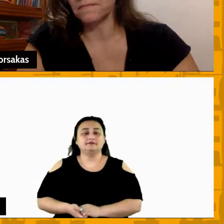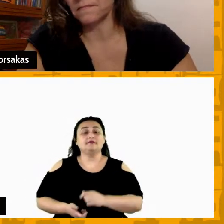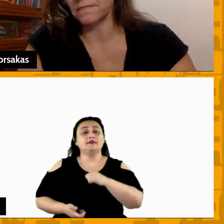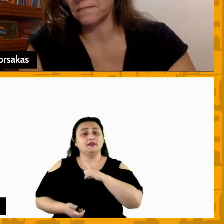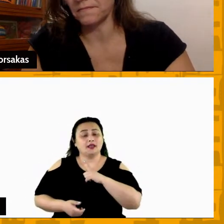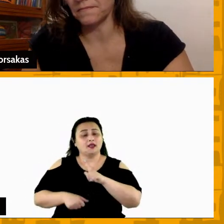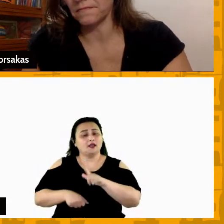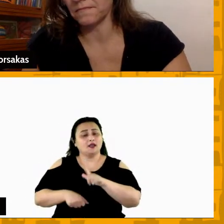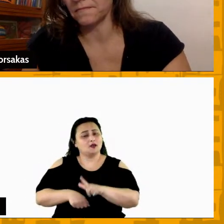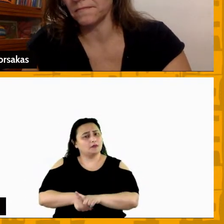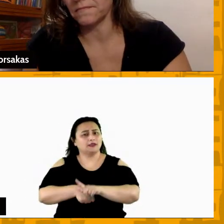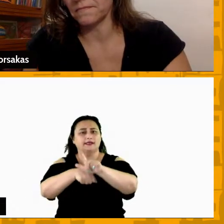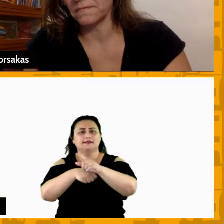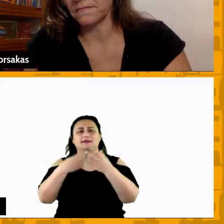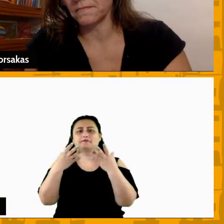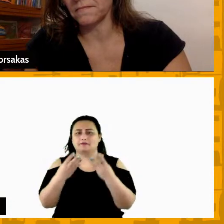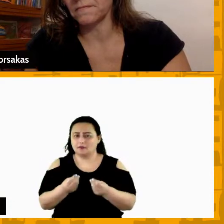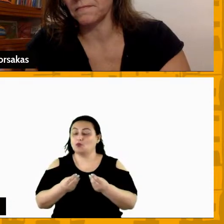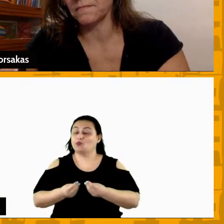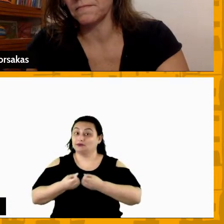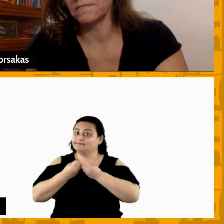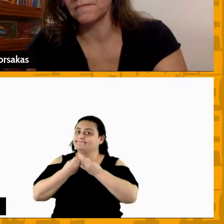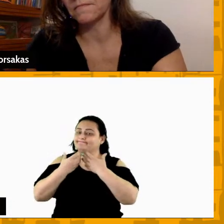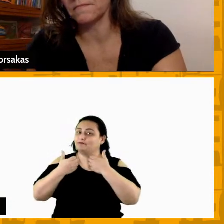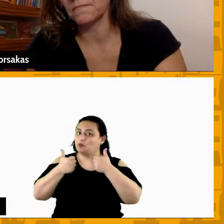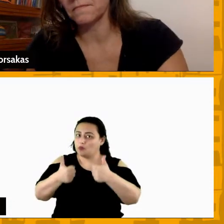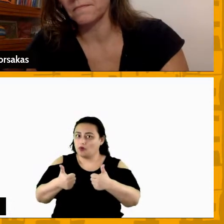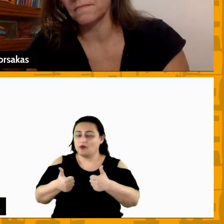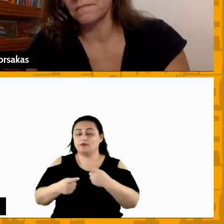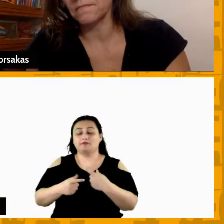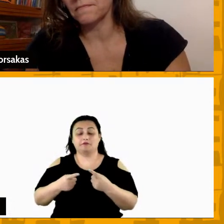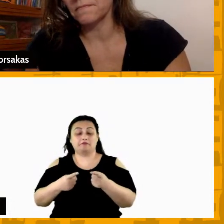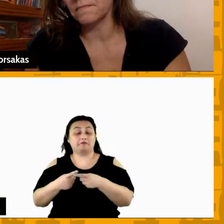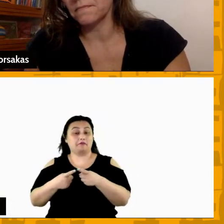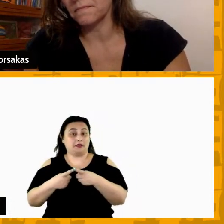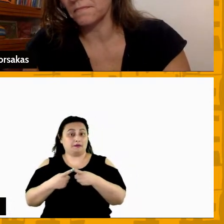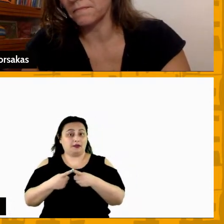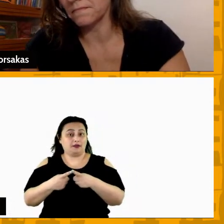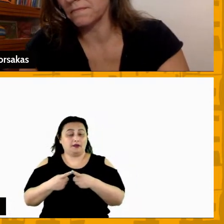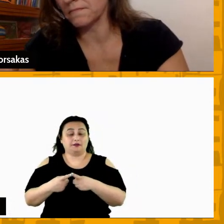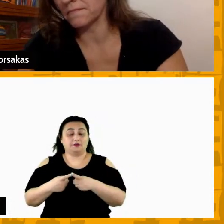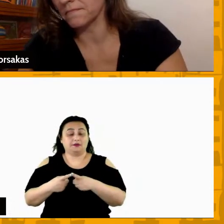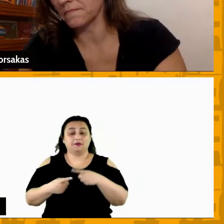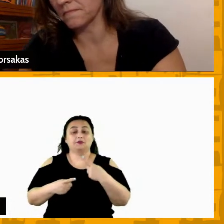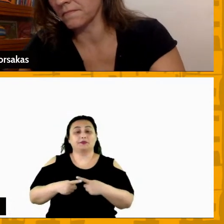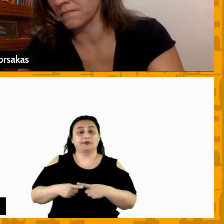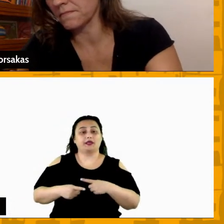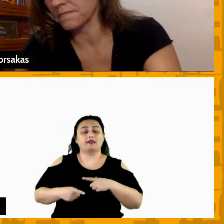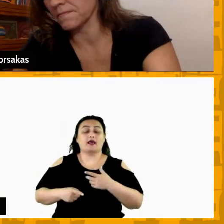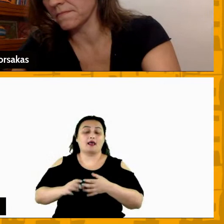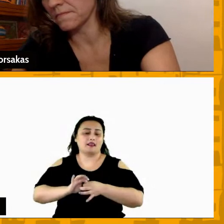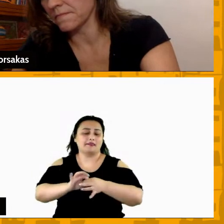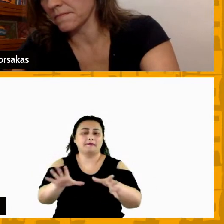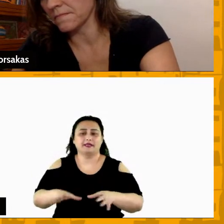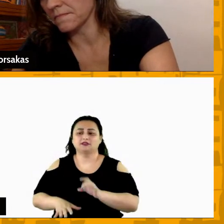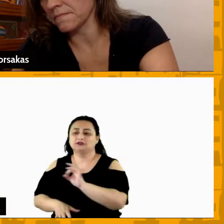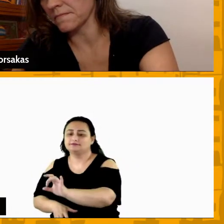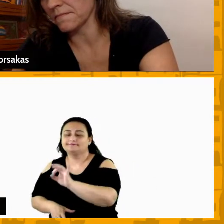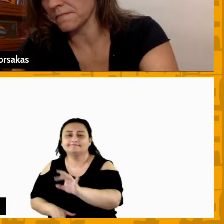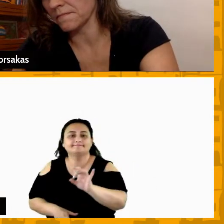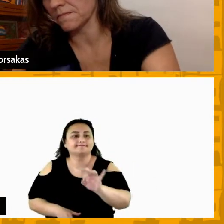uma liderança muito bacana e muito boa primeiro por dar a liberdade de todos